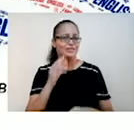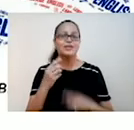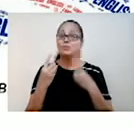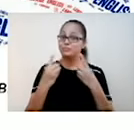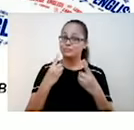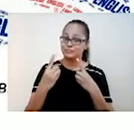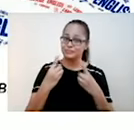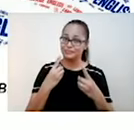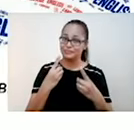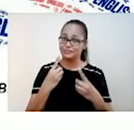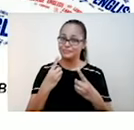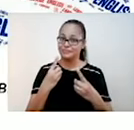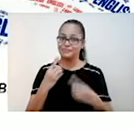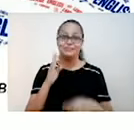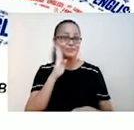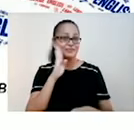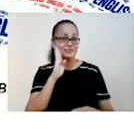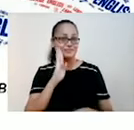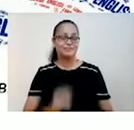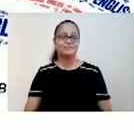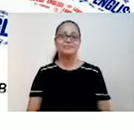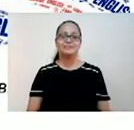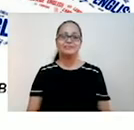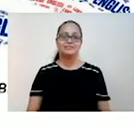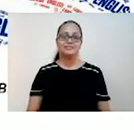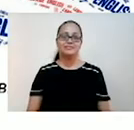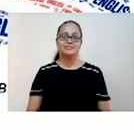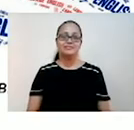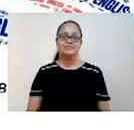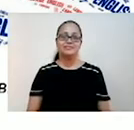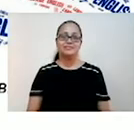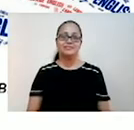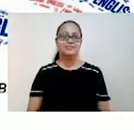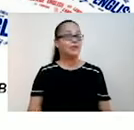hoje. Então, vamos lá? Vamos ver o que nós temos para hoje? Então, vamos ver.